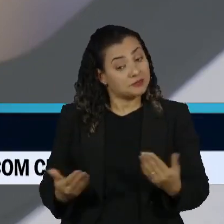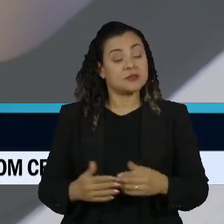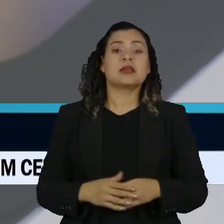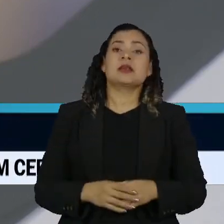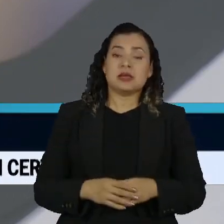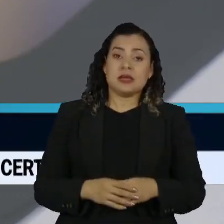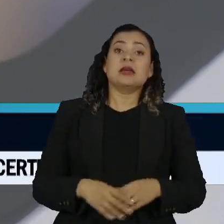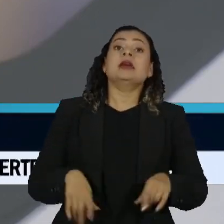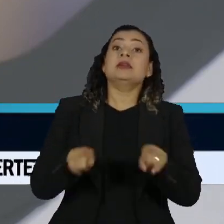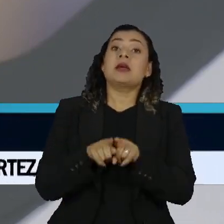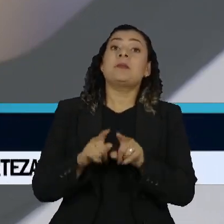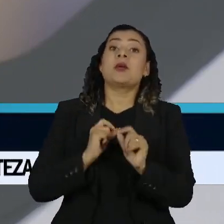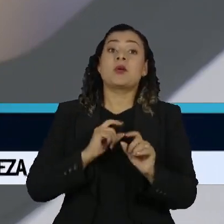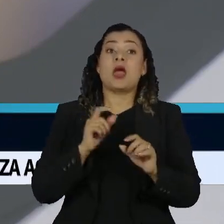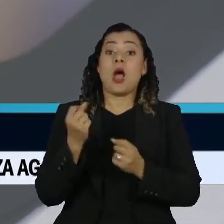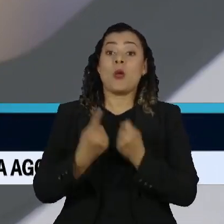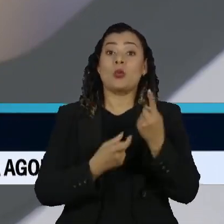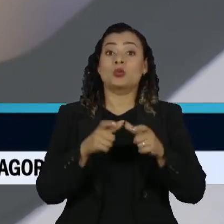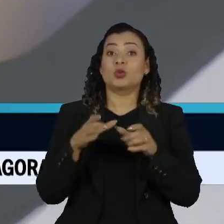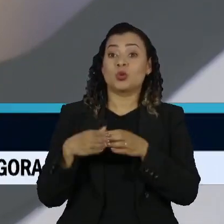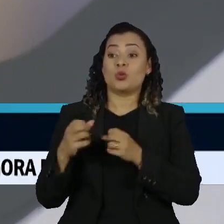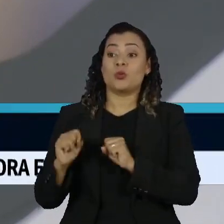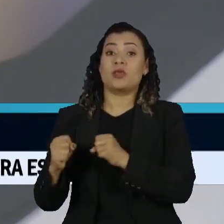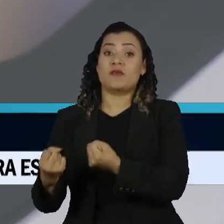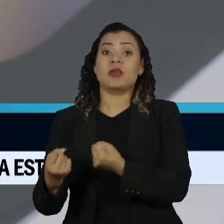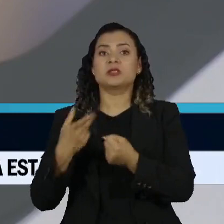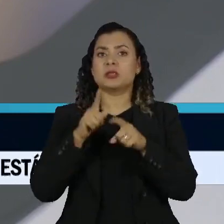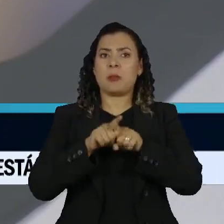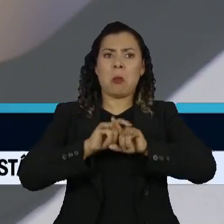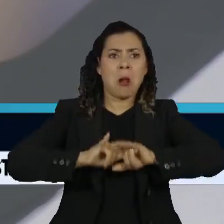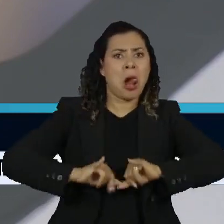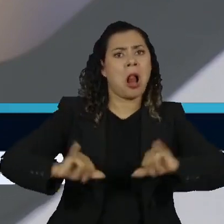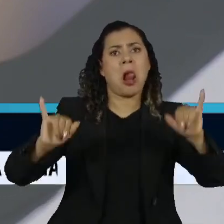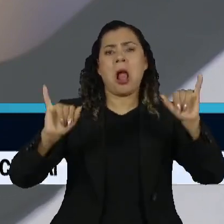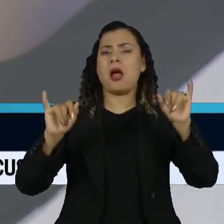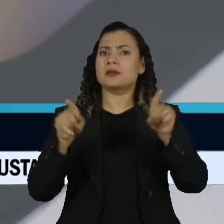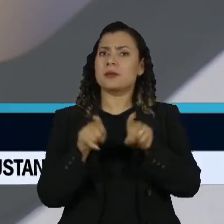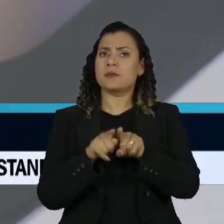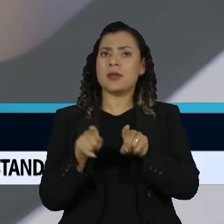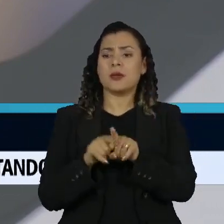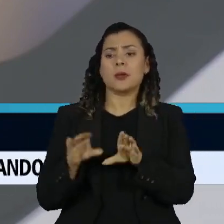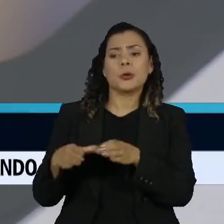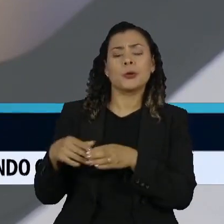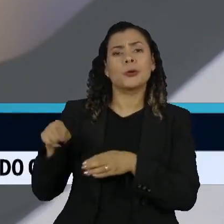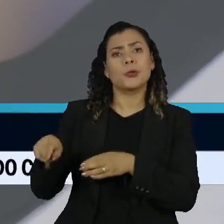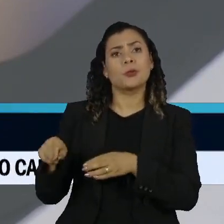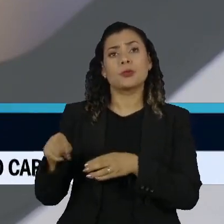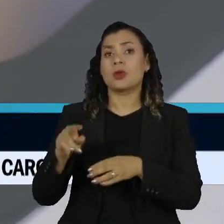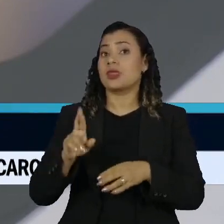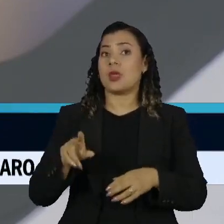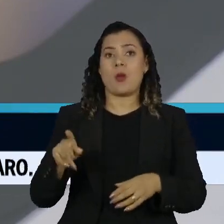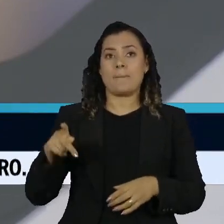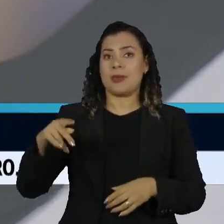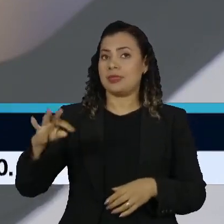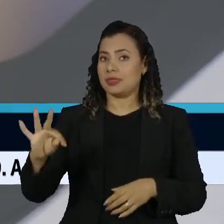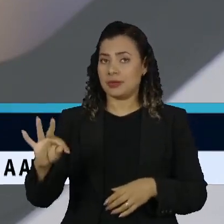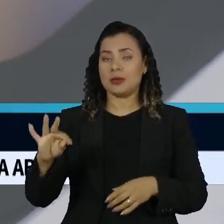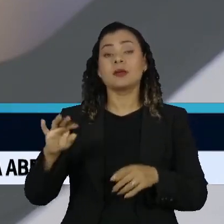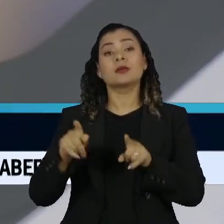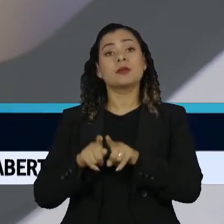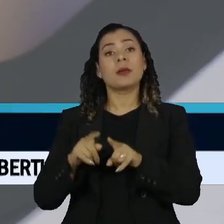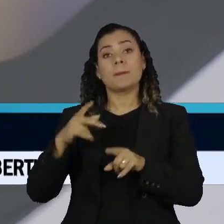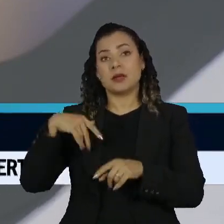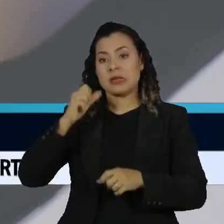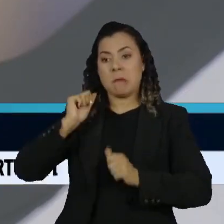os seus defensores partindo para cima da imprensa ou dos aliados que não são petistas também de uma maneira